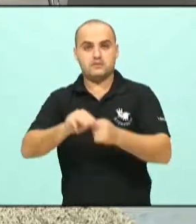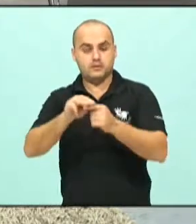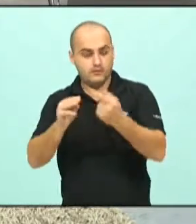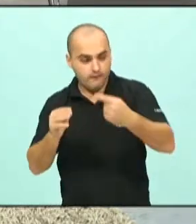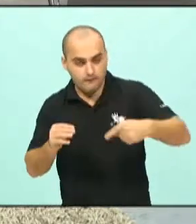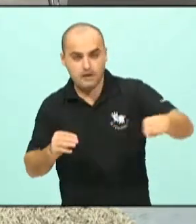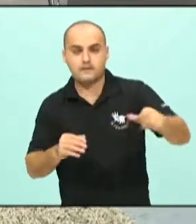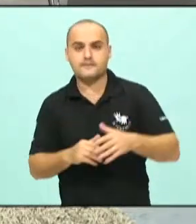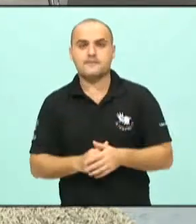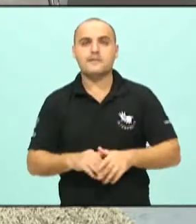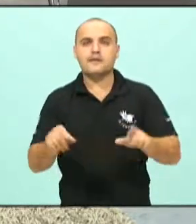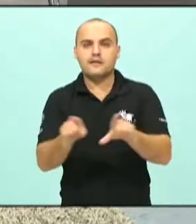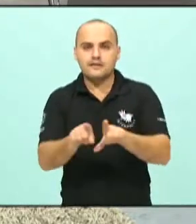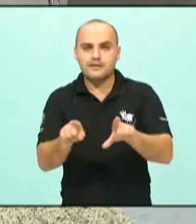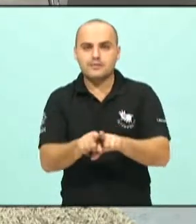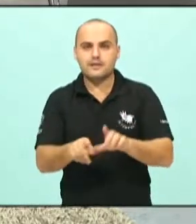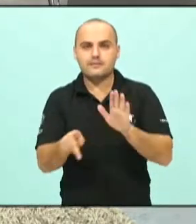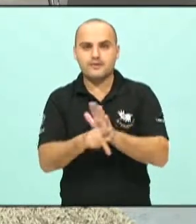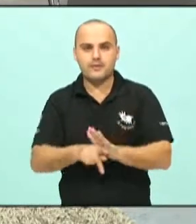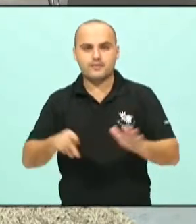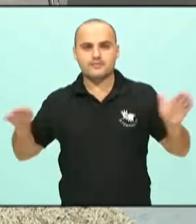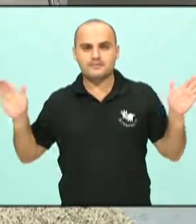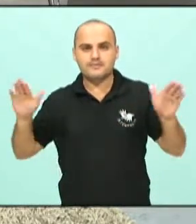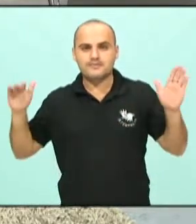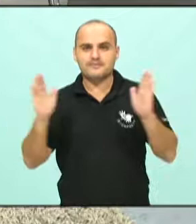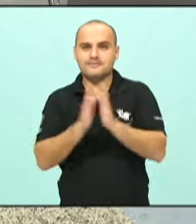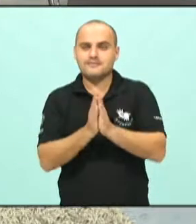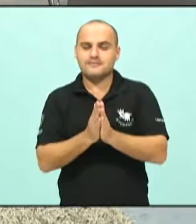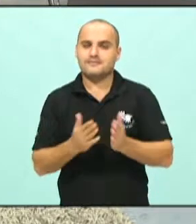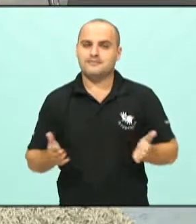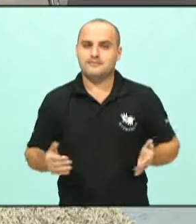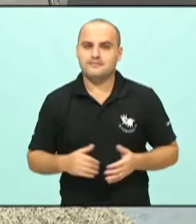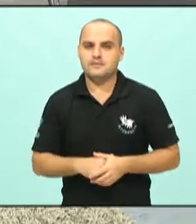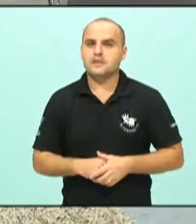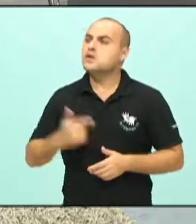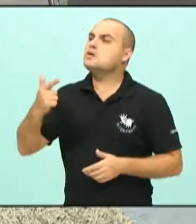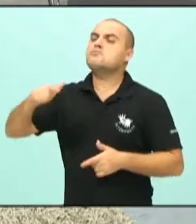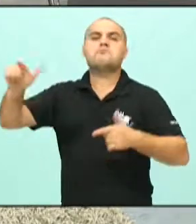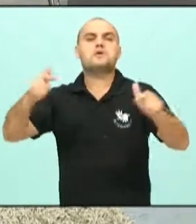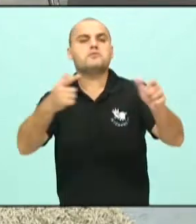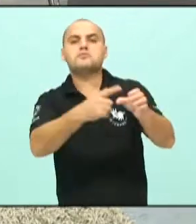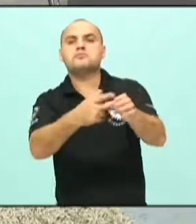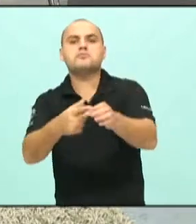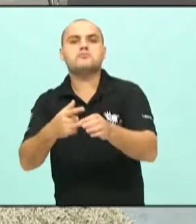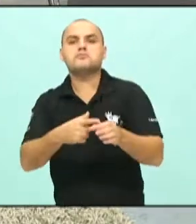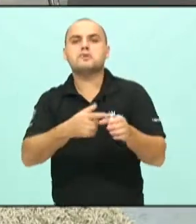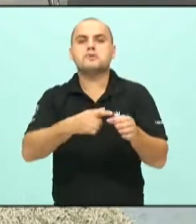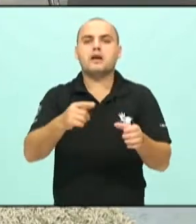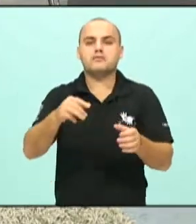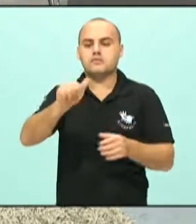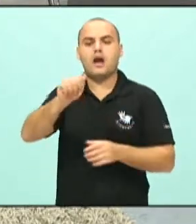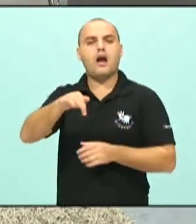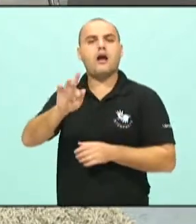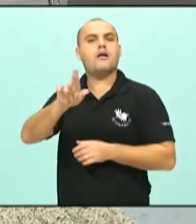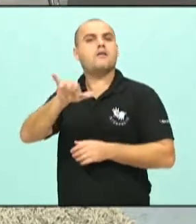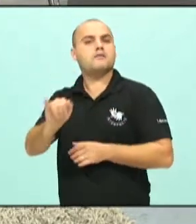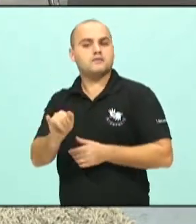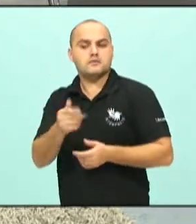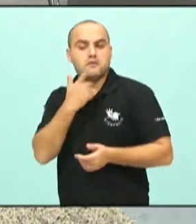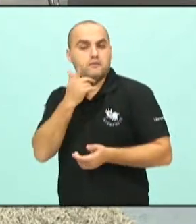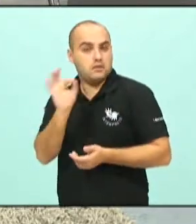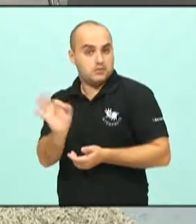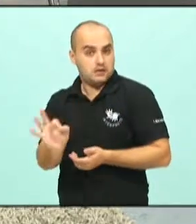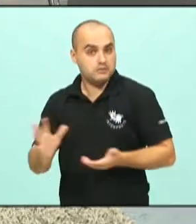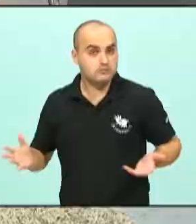repasse para o Marieta e para o Pequeno Anjo. Na verdade, os outros municípios da Anfri, ninguém vai se coçar, vereador?